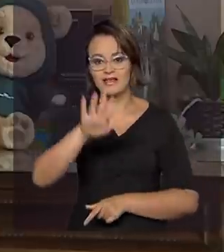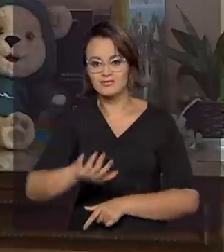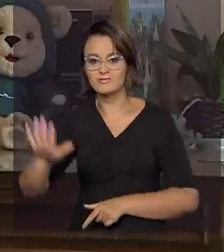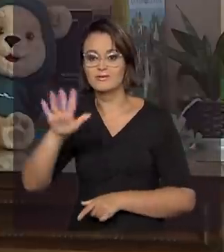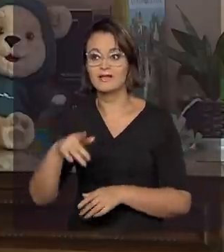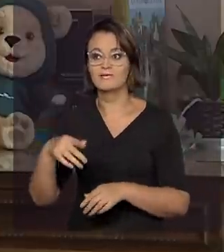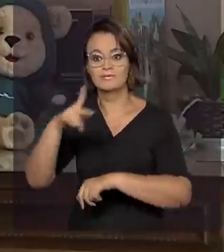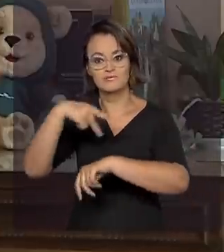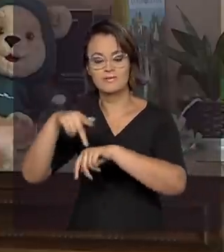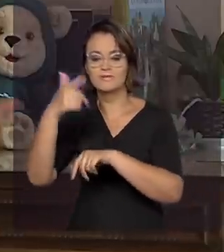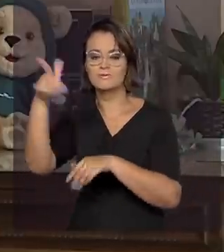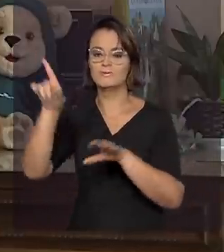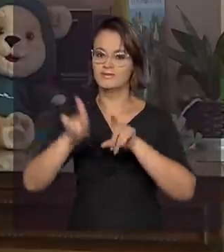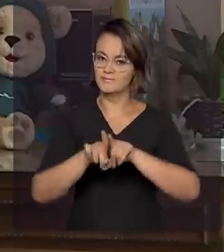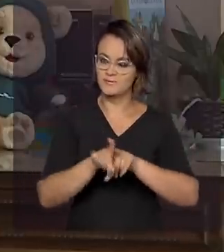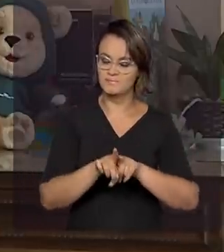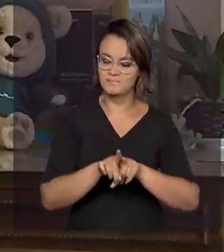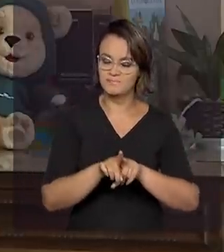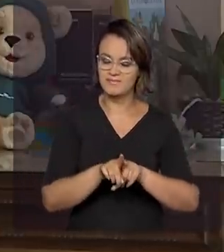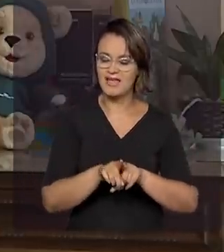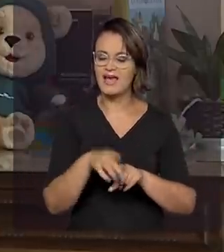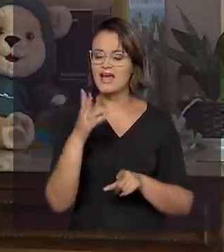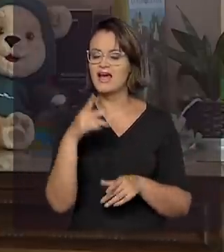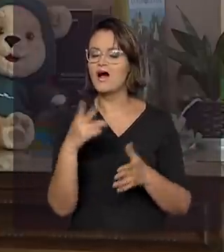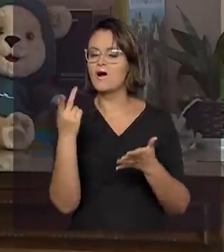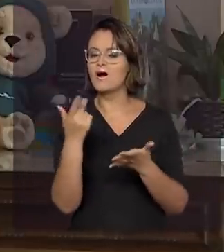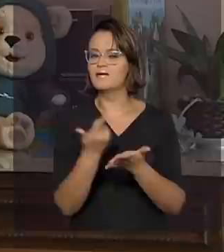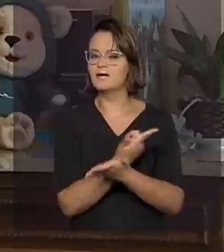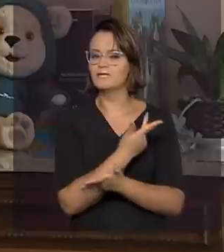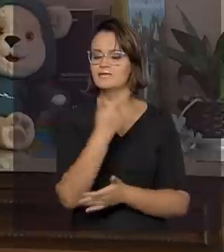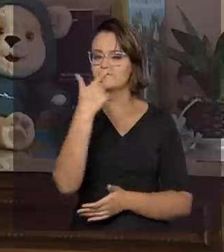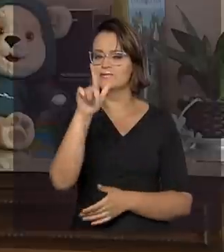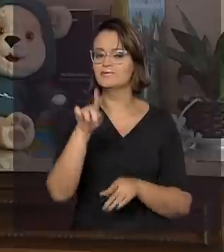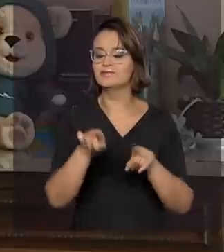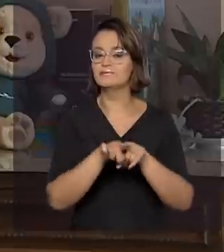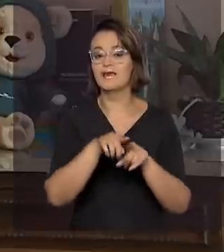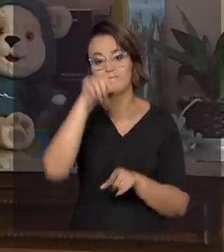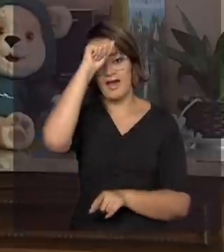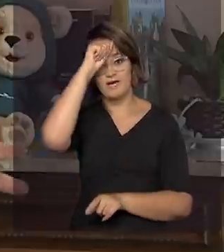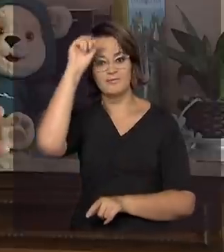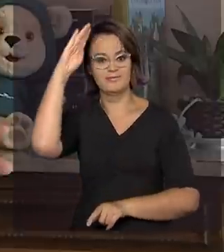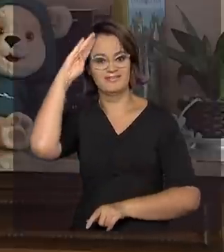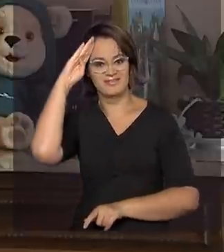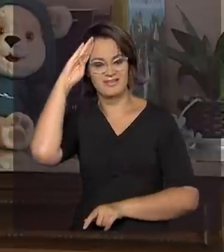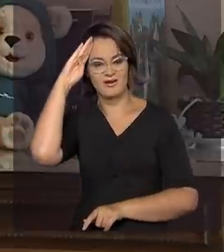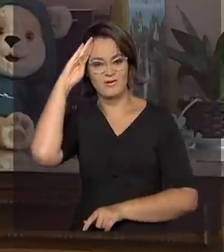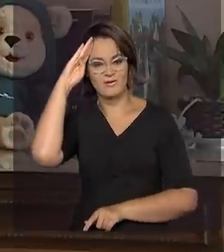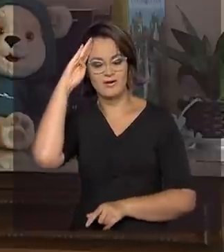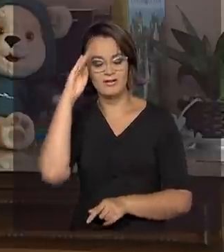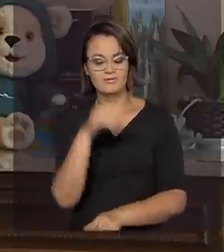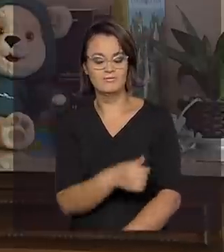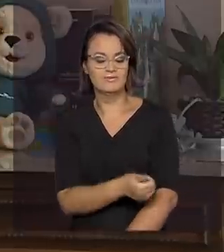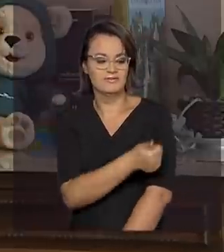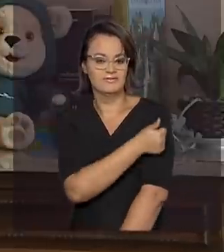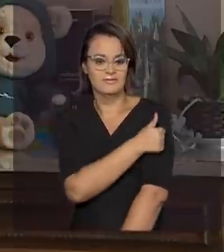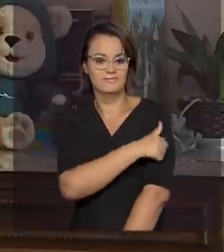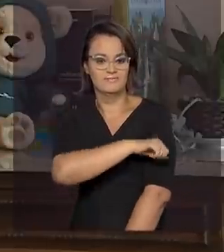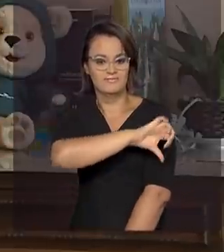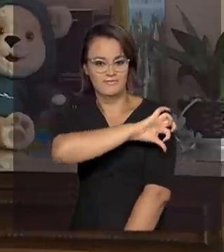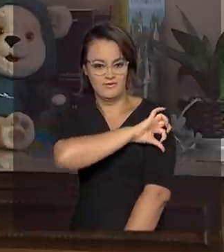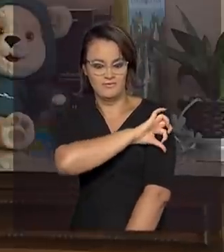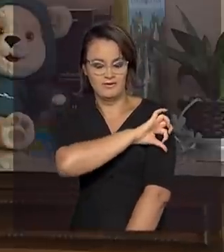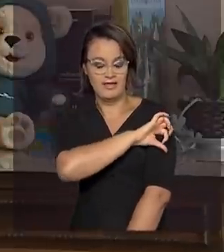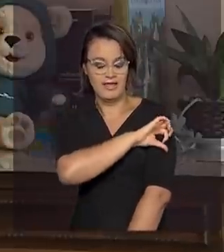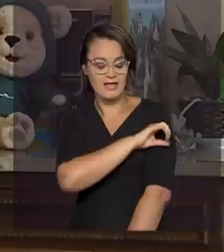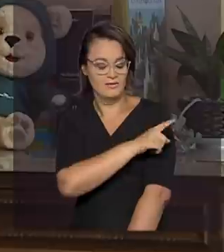e estrangeiras. Acrescento aqui a situação da alfabetização no Ensino Fundamental 1. No fim